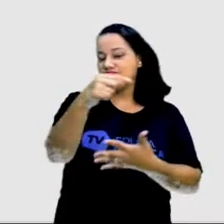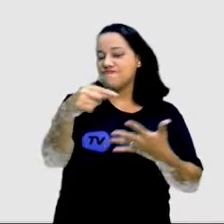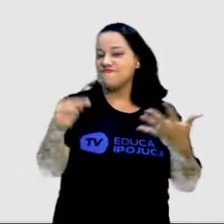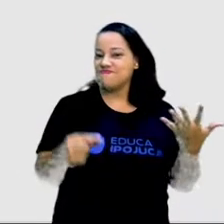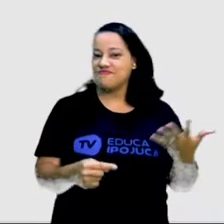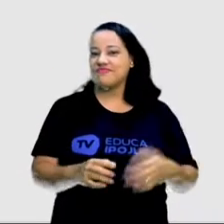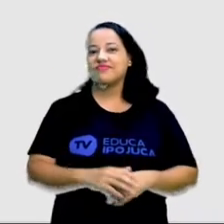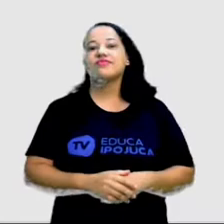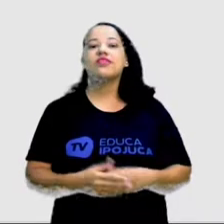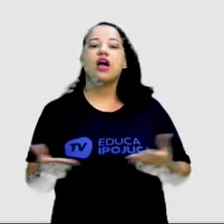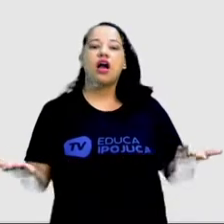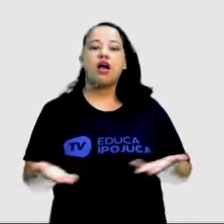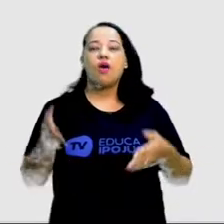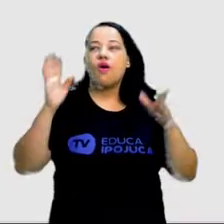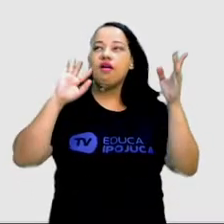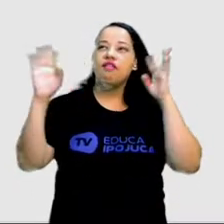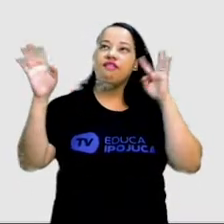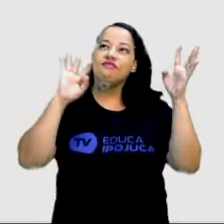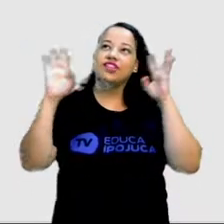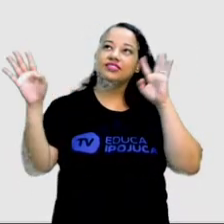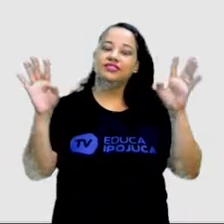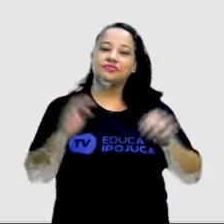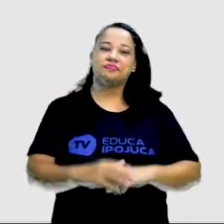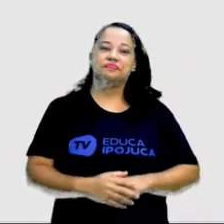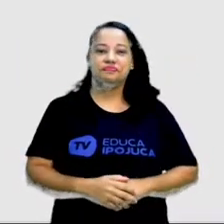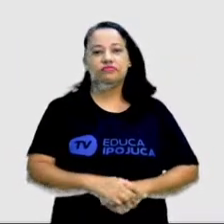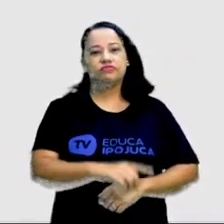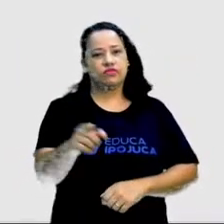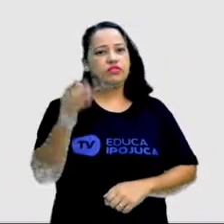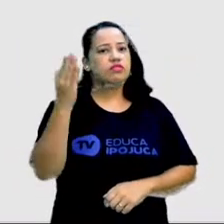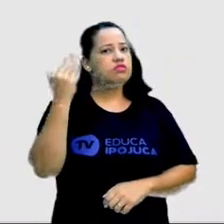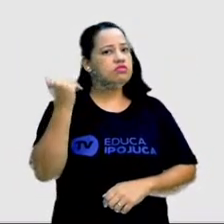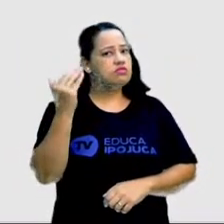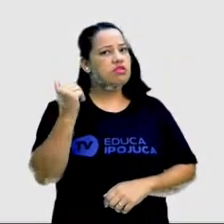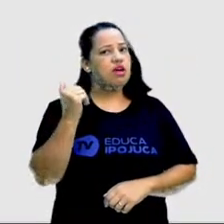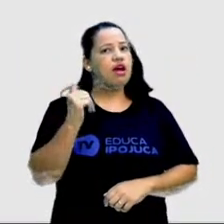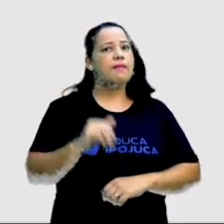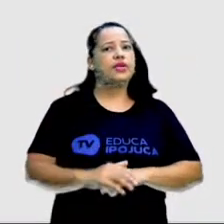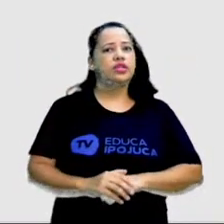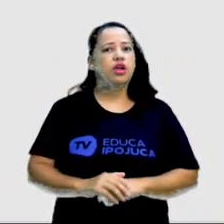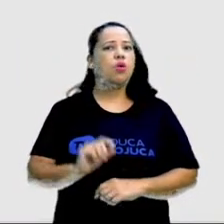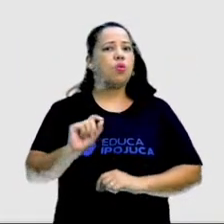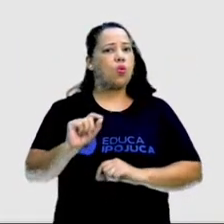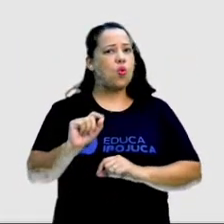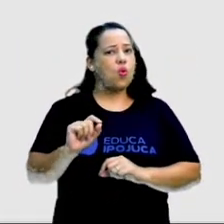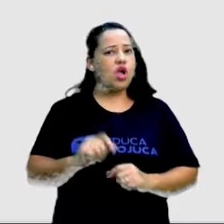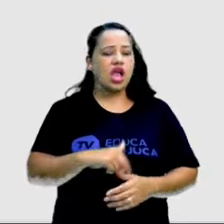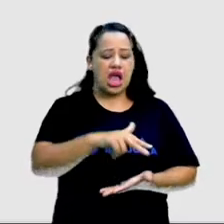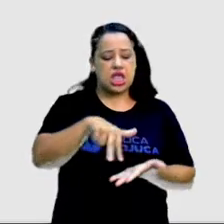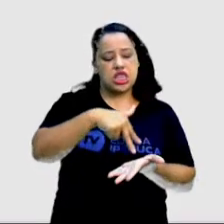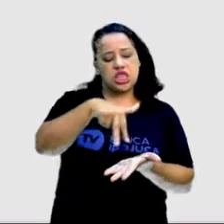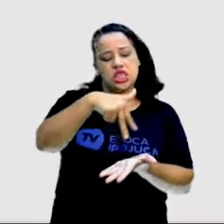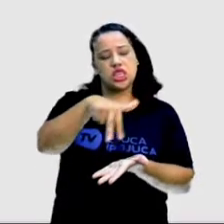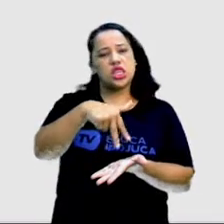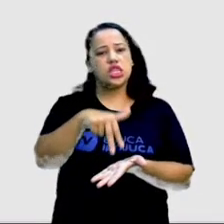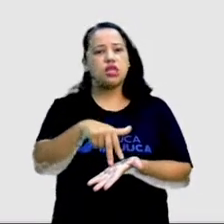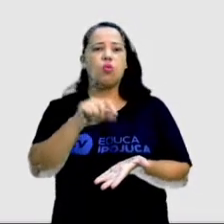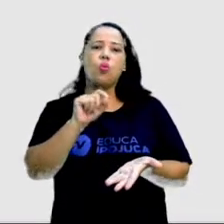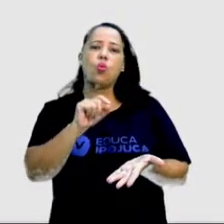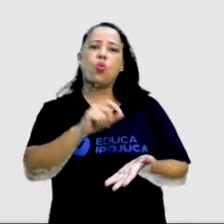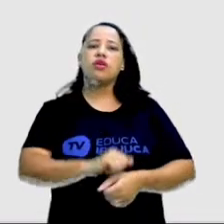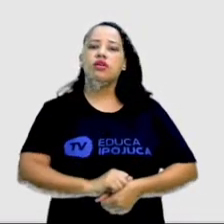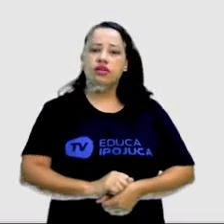Vamos refletir um pouco então. Vocês sabem o que é dança, crianças? Sabem?